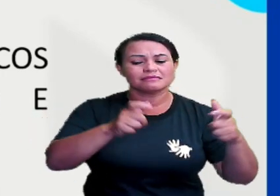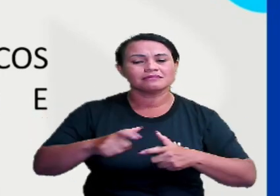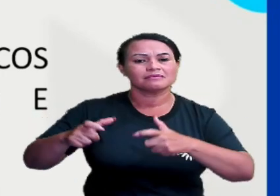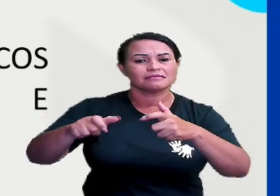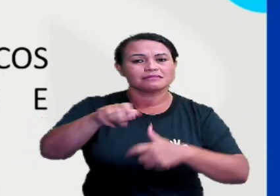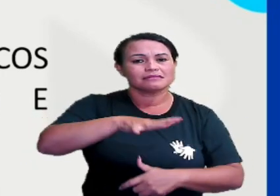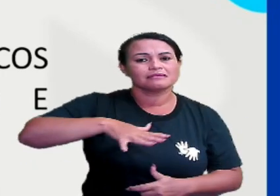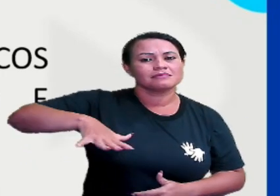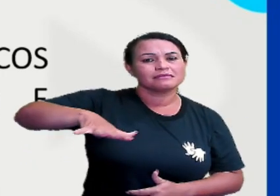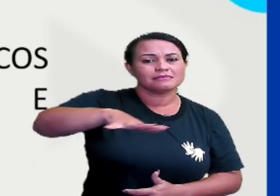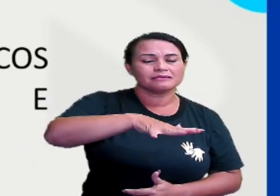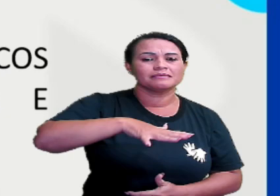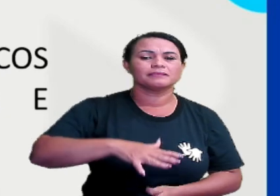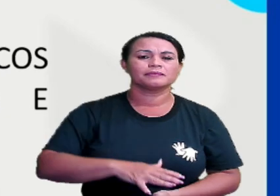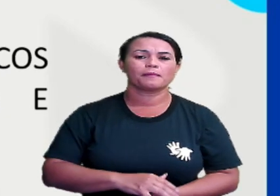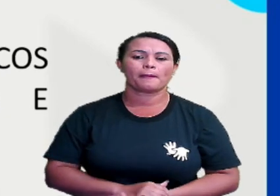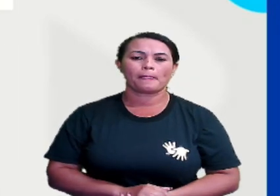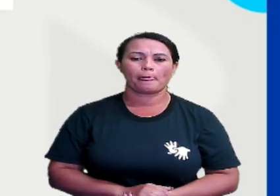espaço.